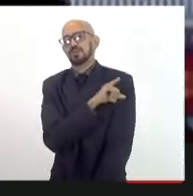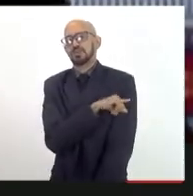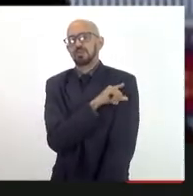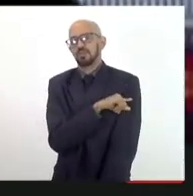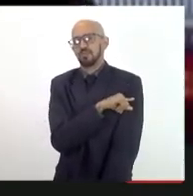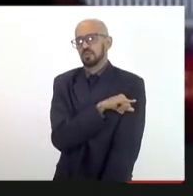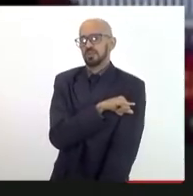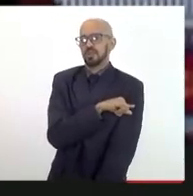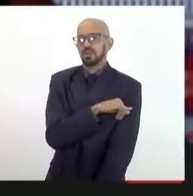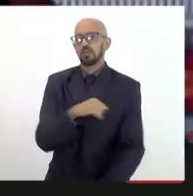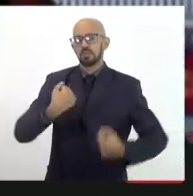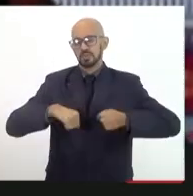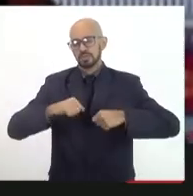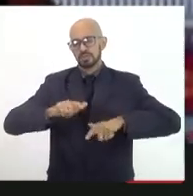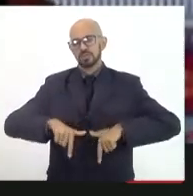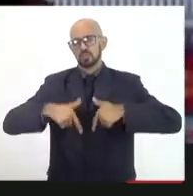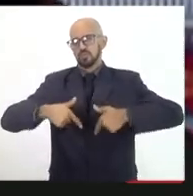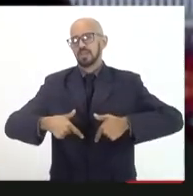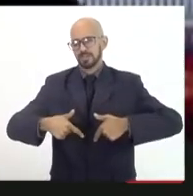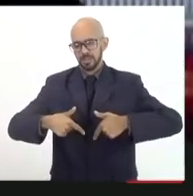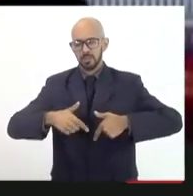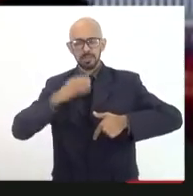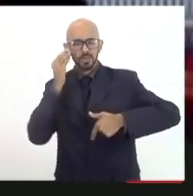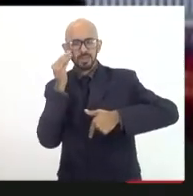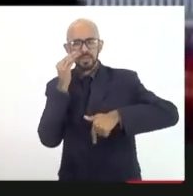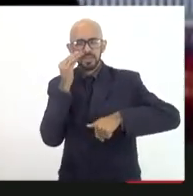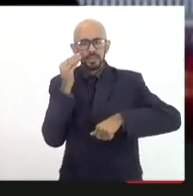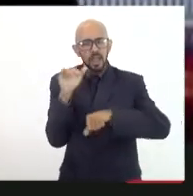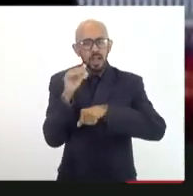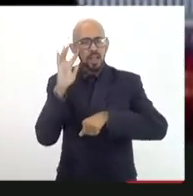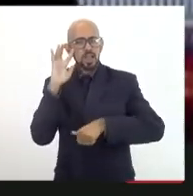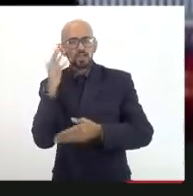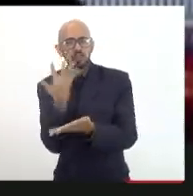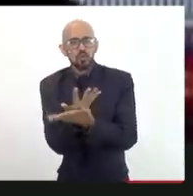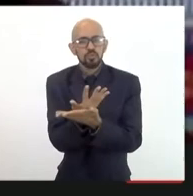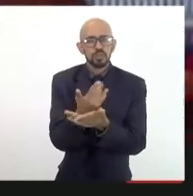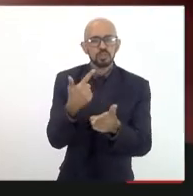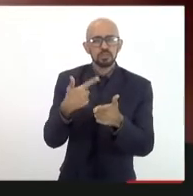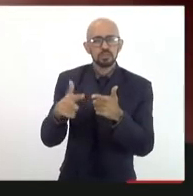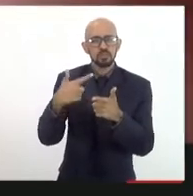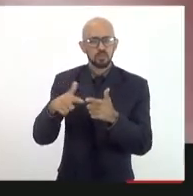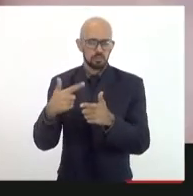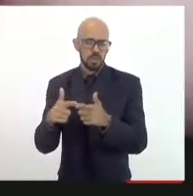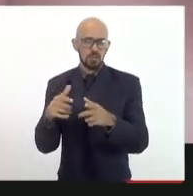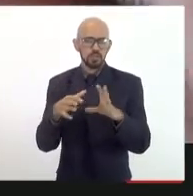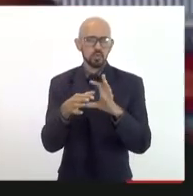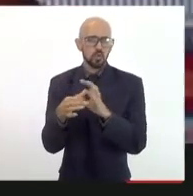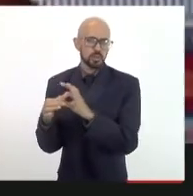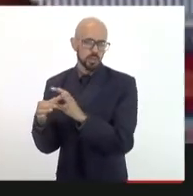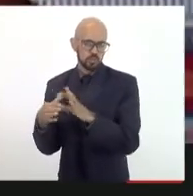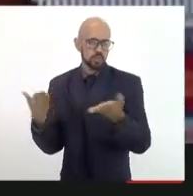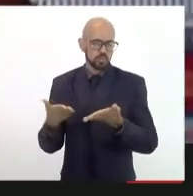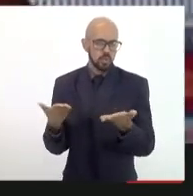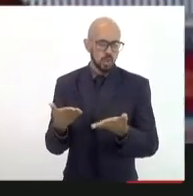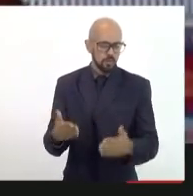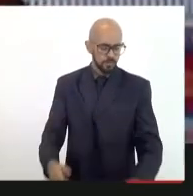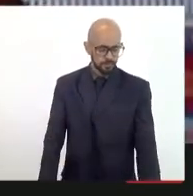como essa para tentar mitigar esse processo em que a gente se encontra e que